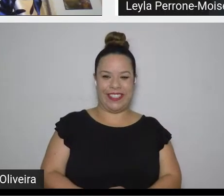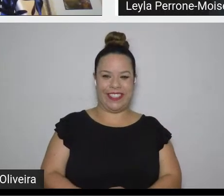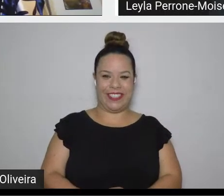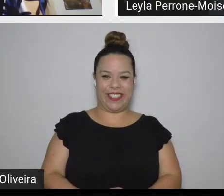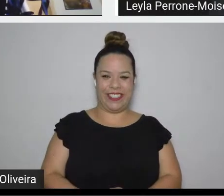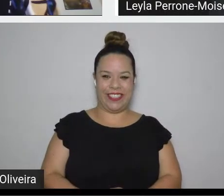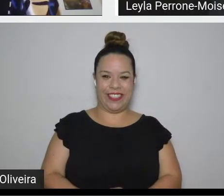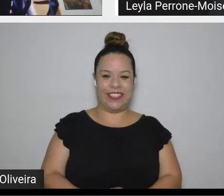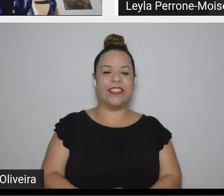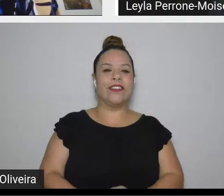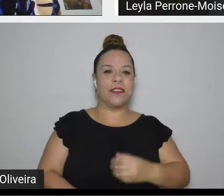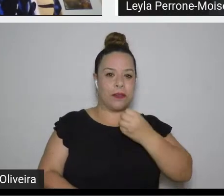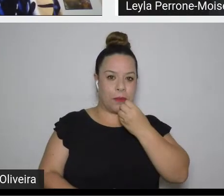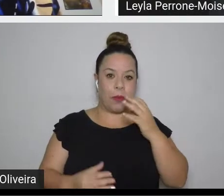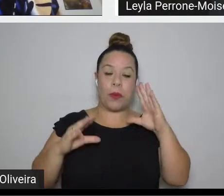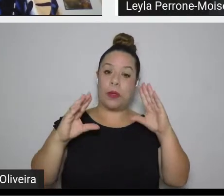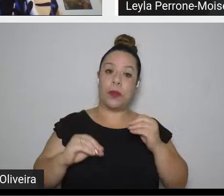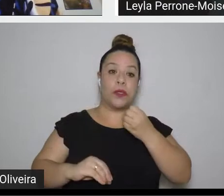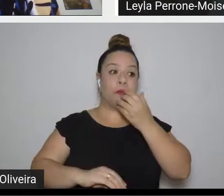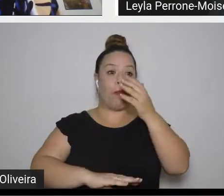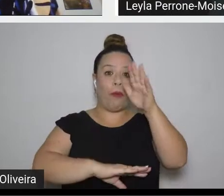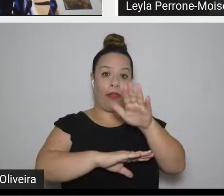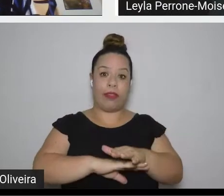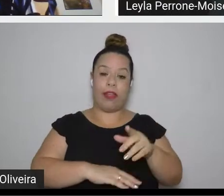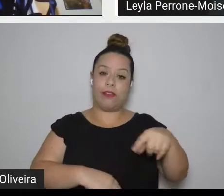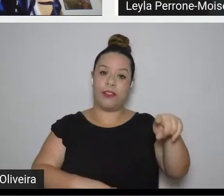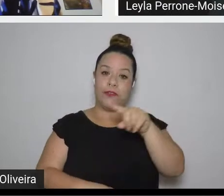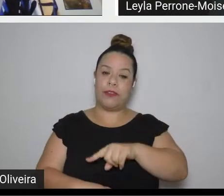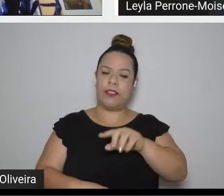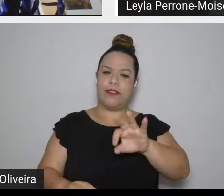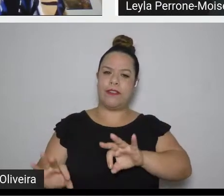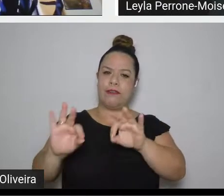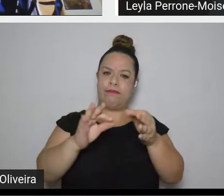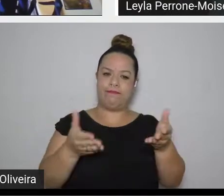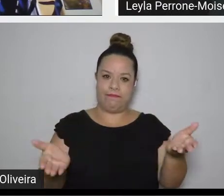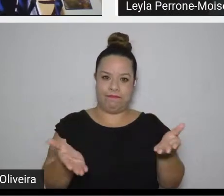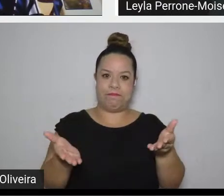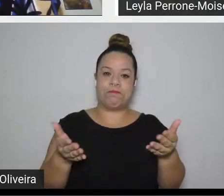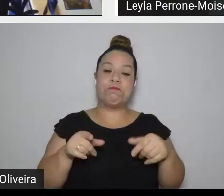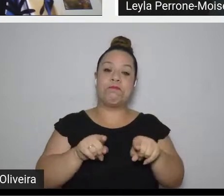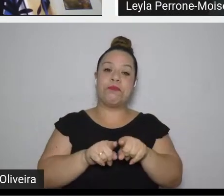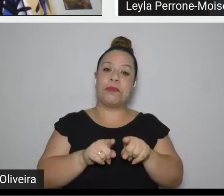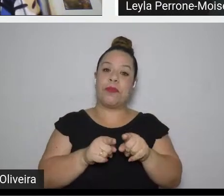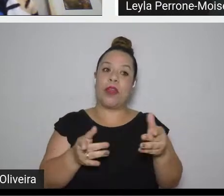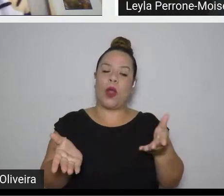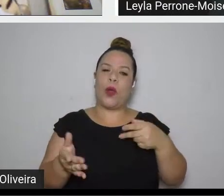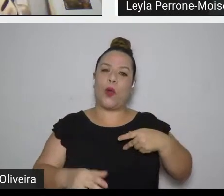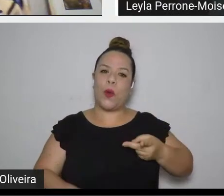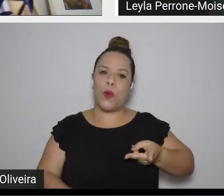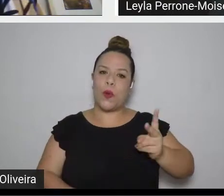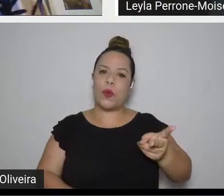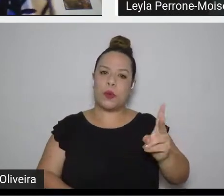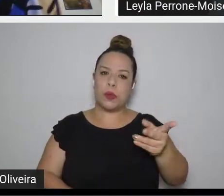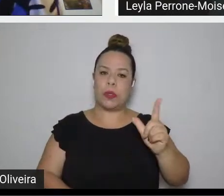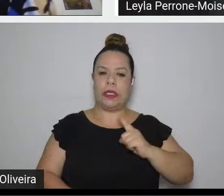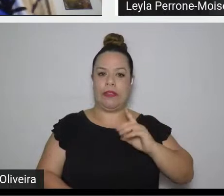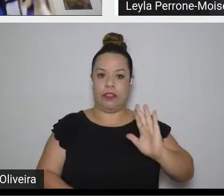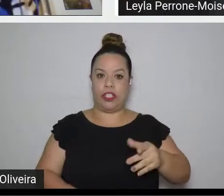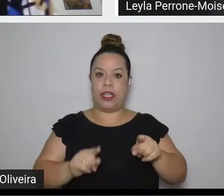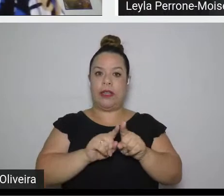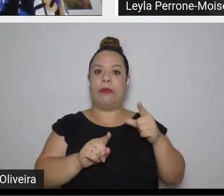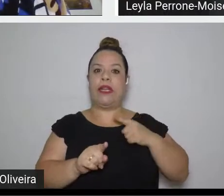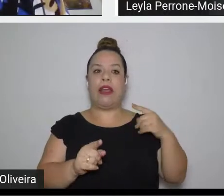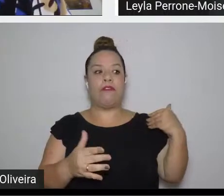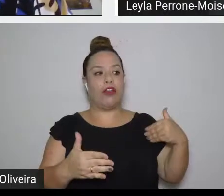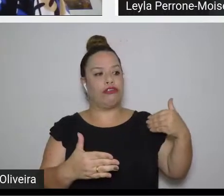Boa noite, boa tarde para quem está nos escutando, dando continuidade aqui a Jornada Saramago,